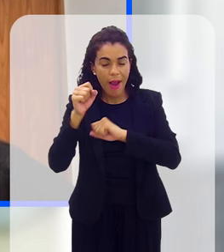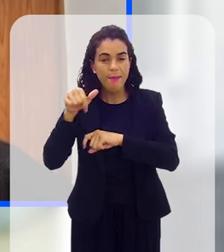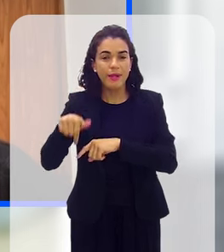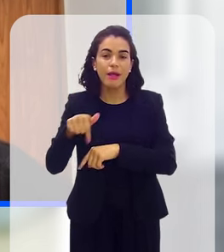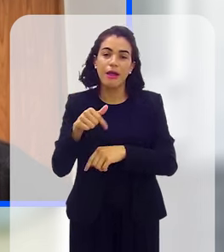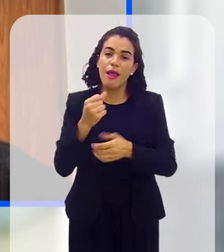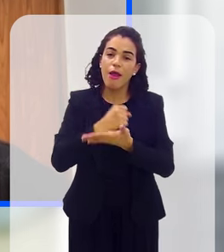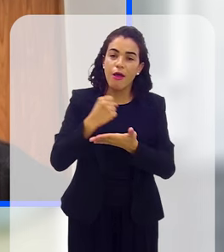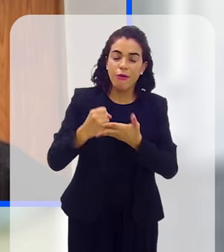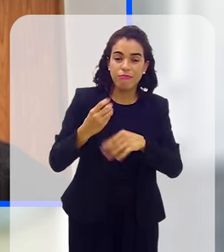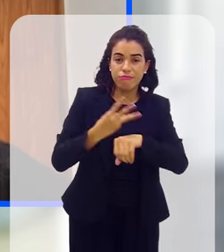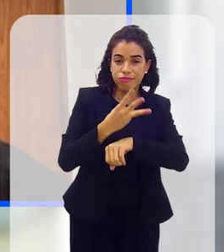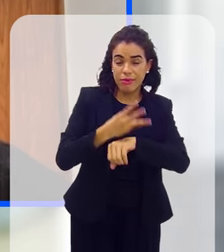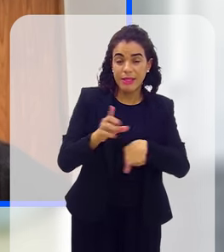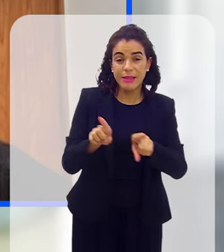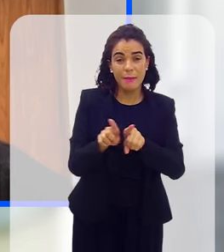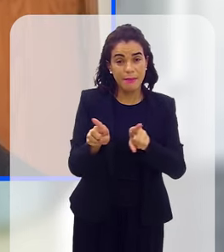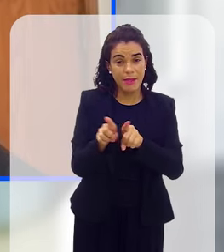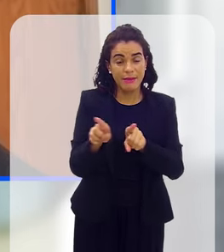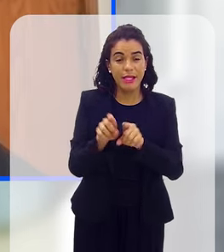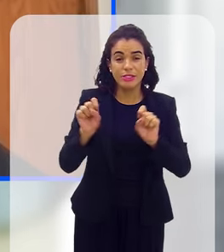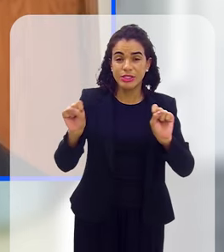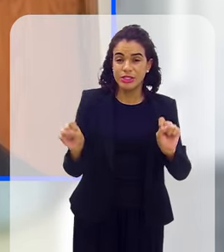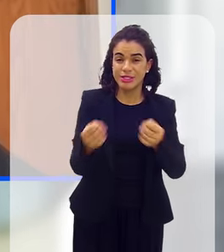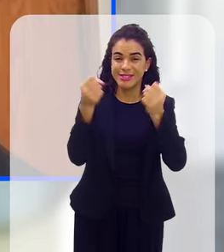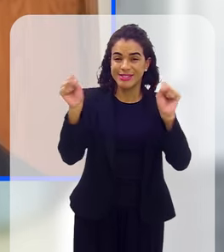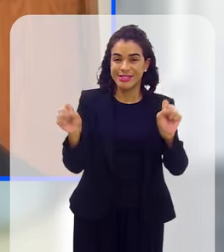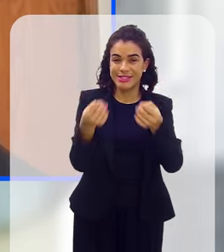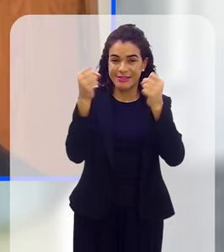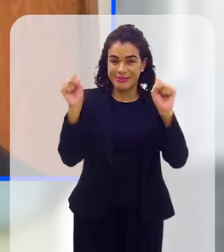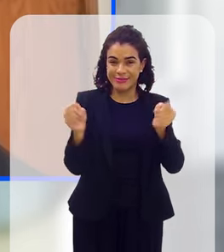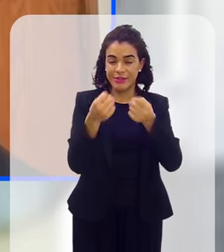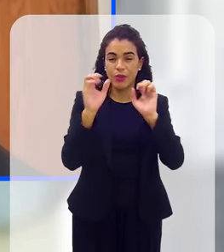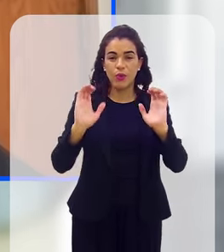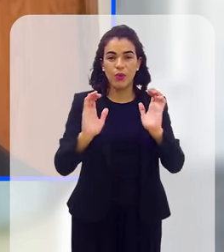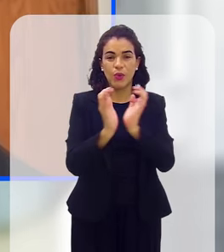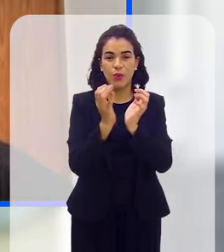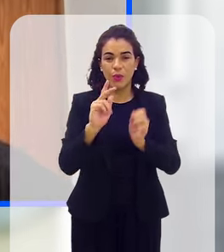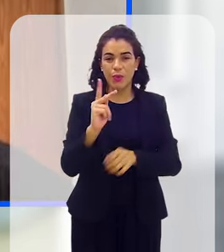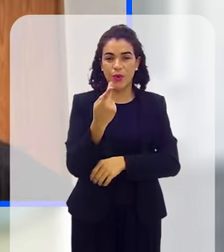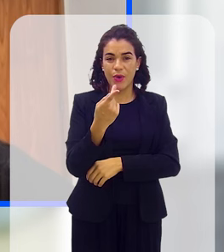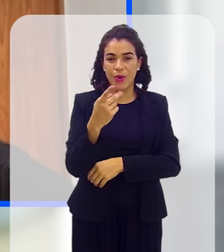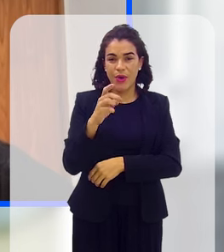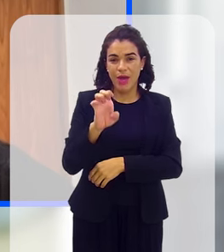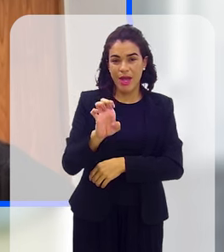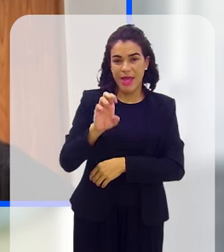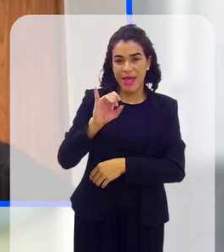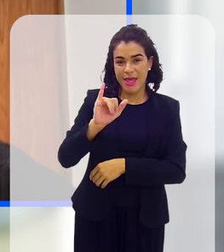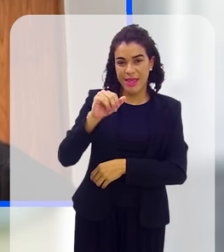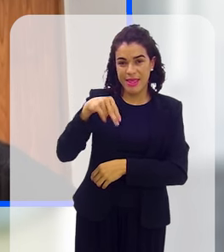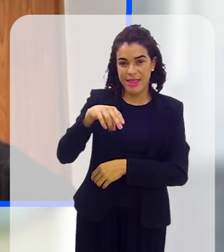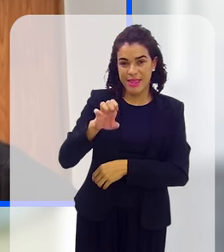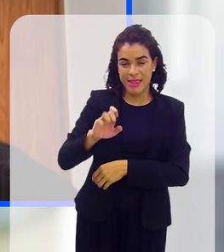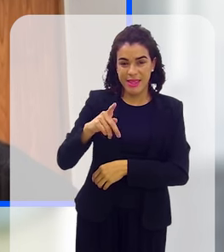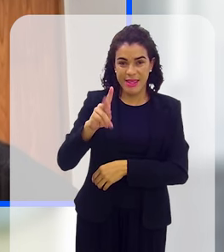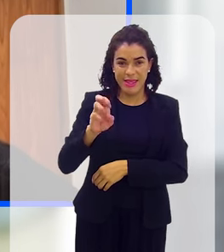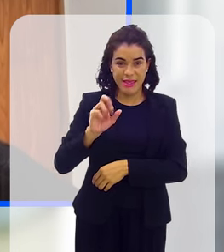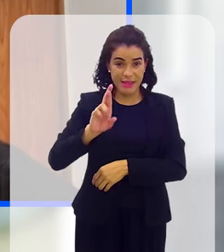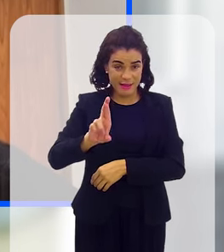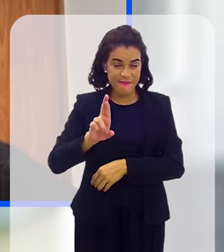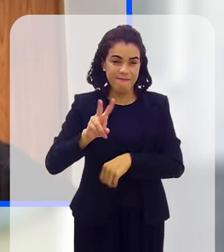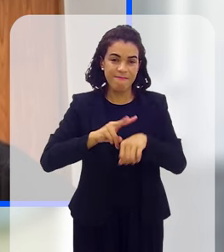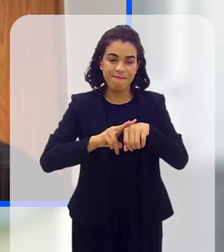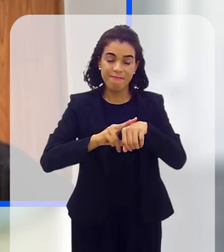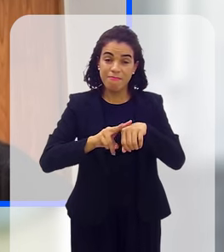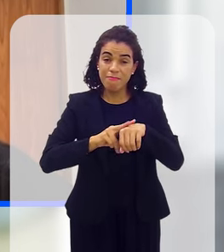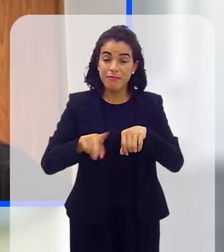teve o caso da cervejaria, do grupo Heineken, dos motoristas que faziam transporte da Kaiser, se não me engano, que também eram